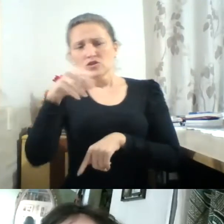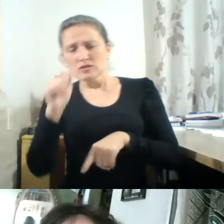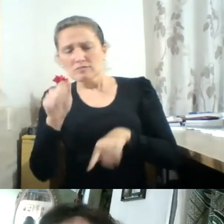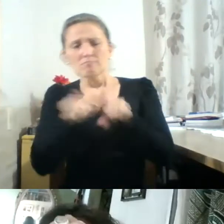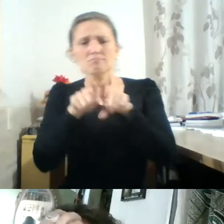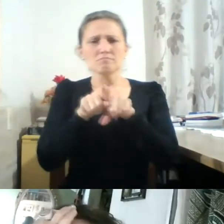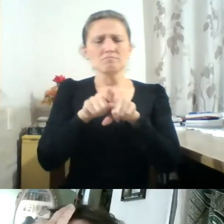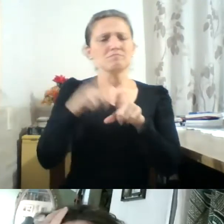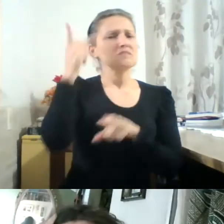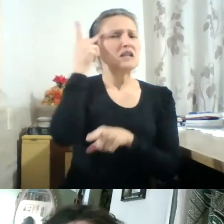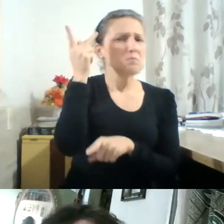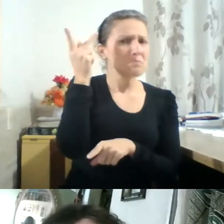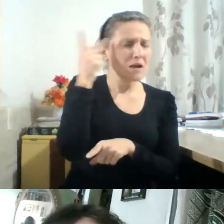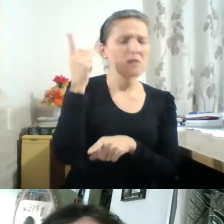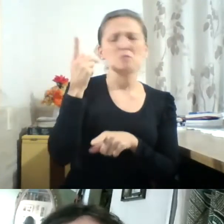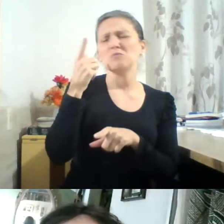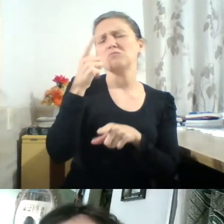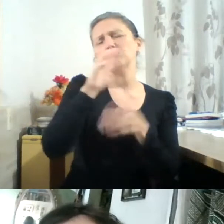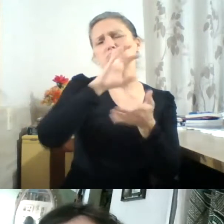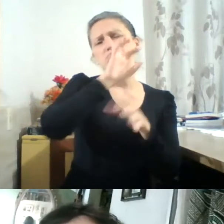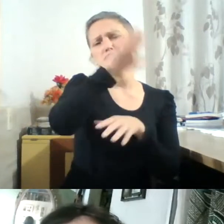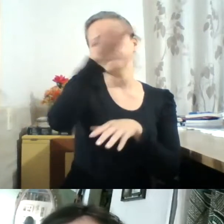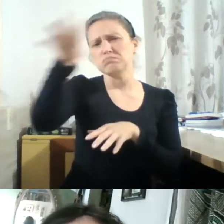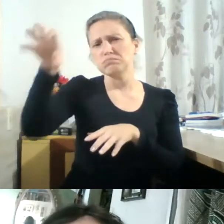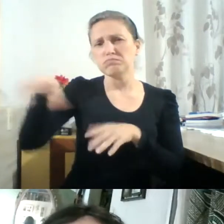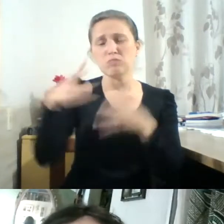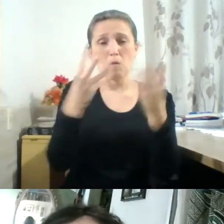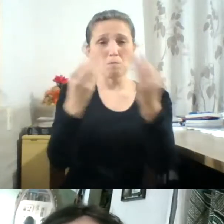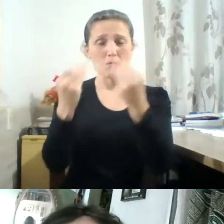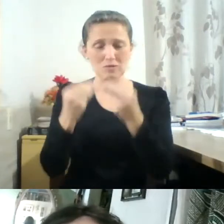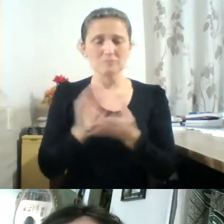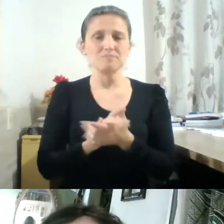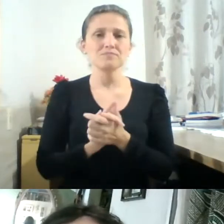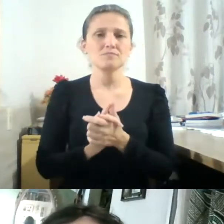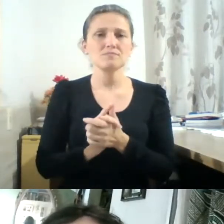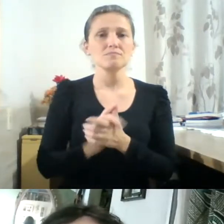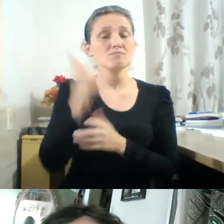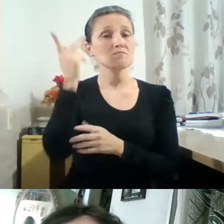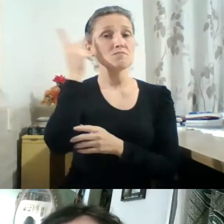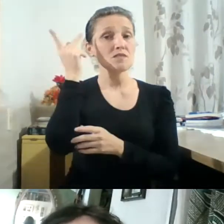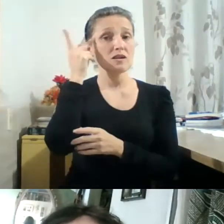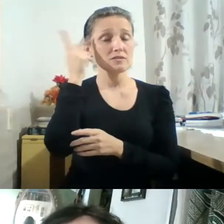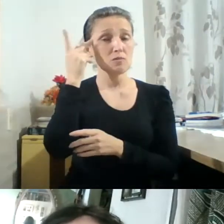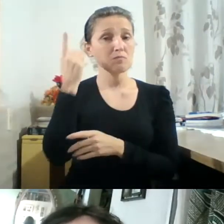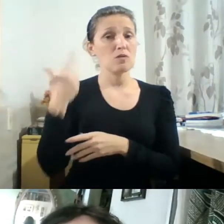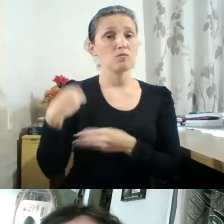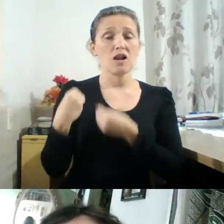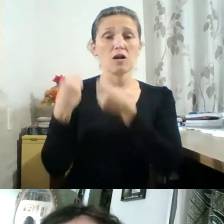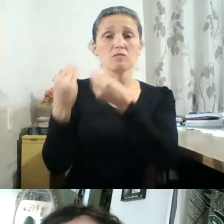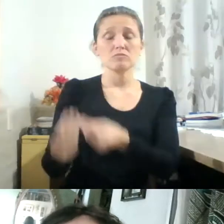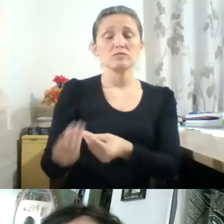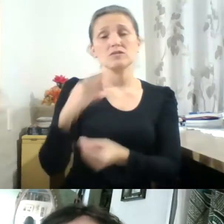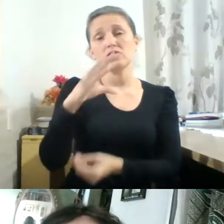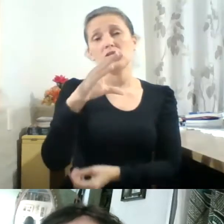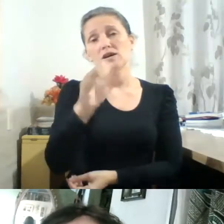Paulo, além de outras. Em 1984, Rousseau recebeu, com decoração, Cavaleiro da Ordem das